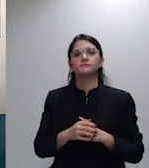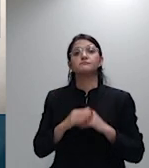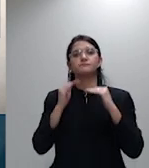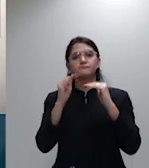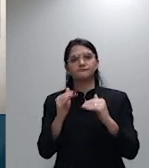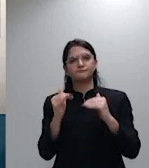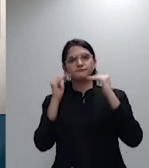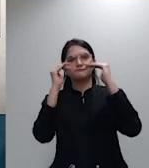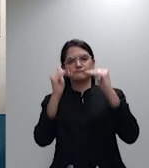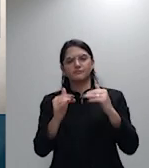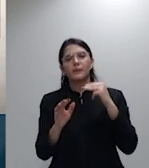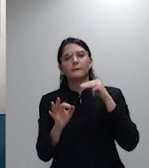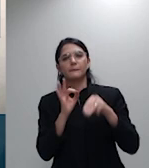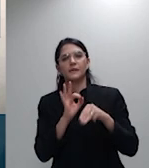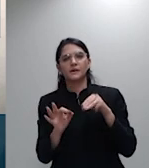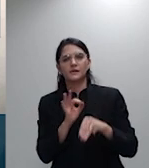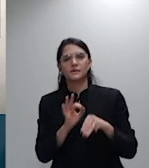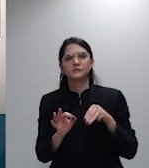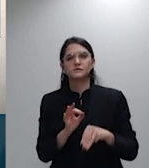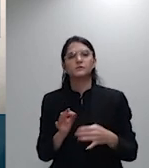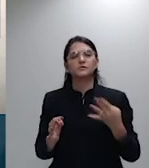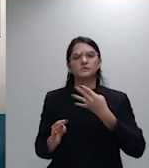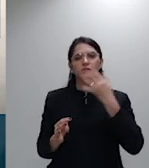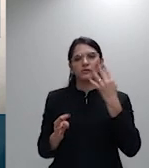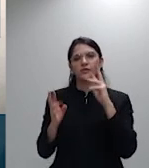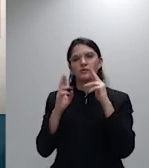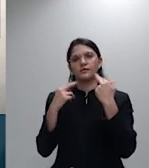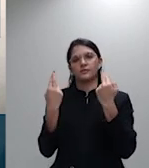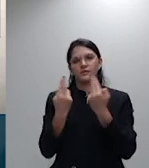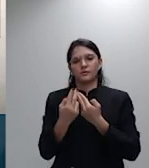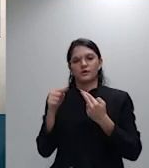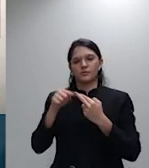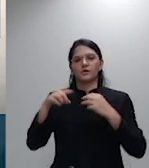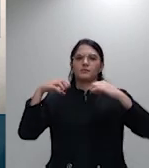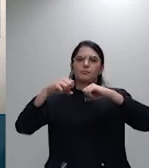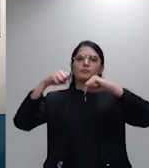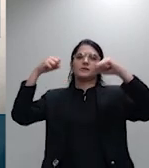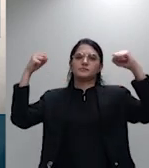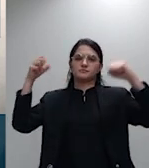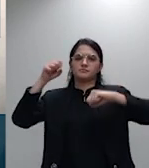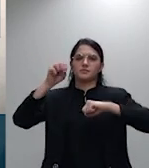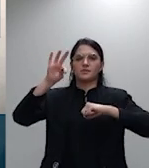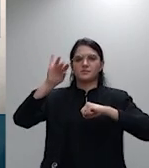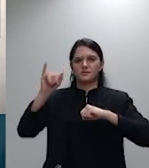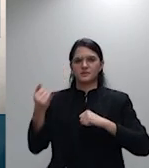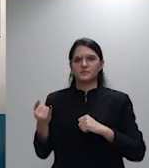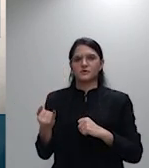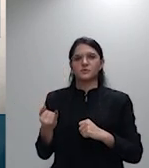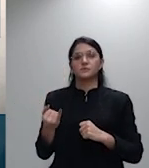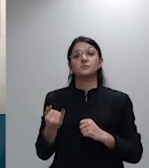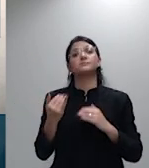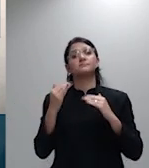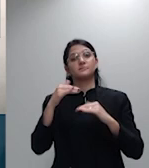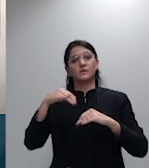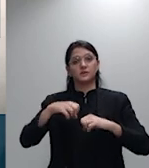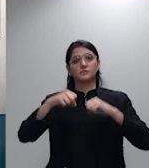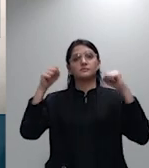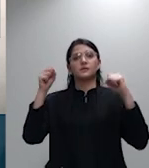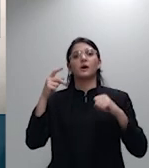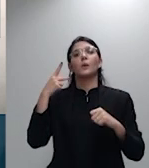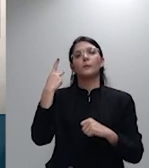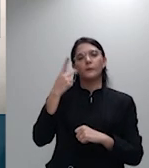quarta sessão do superior tribunal de justiça excelentíssimo senhor procurador subprocurador geral da república